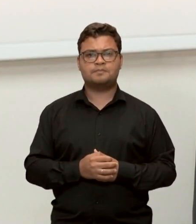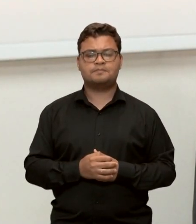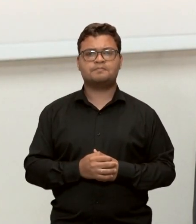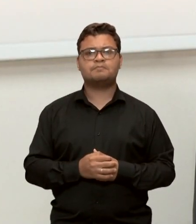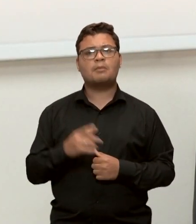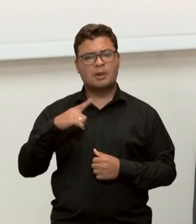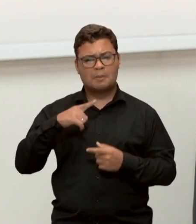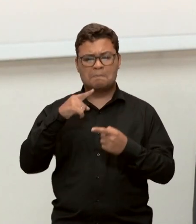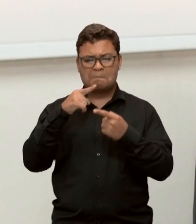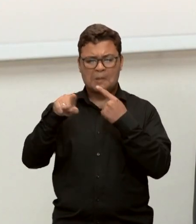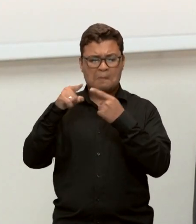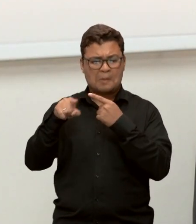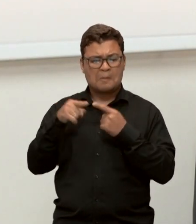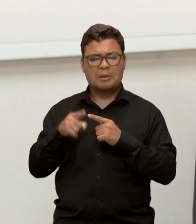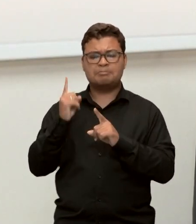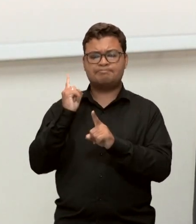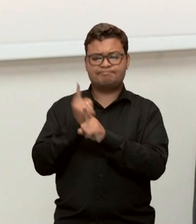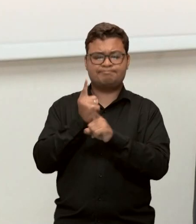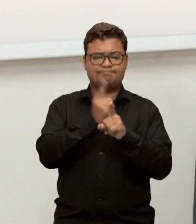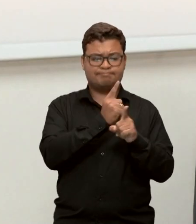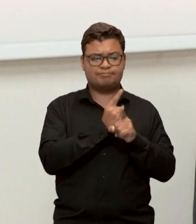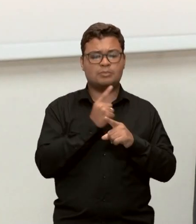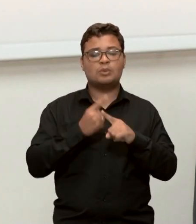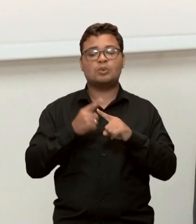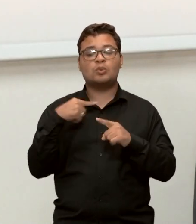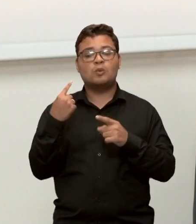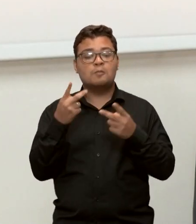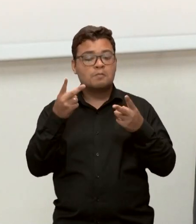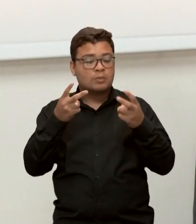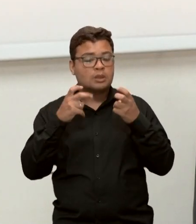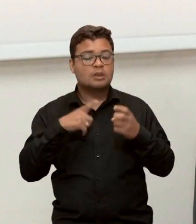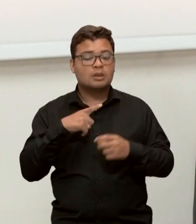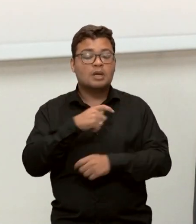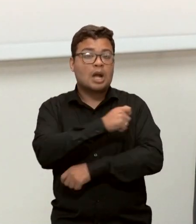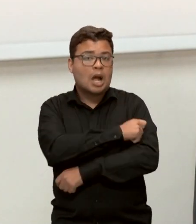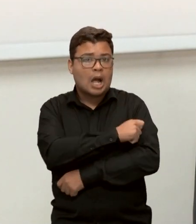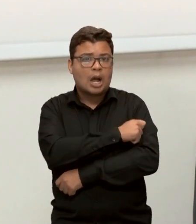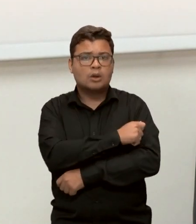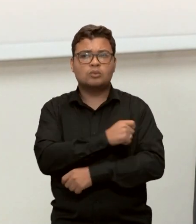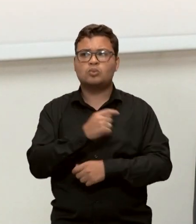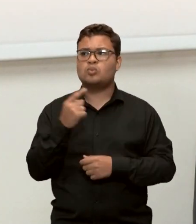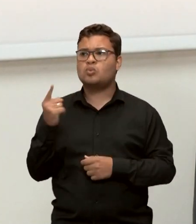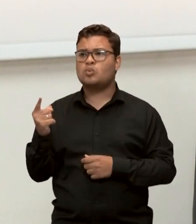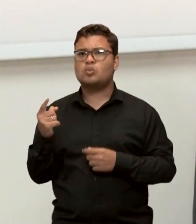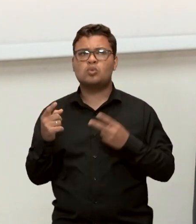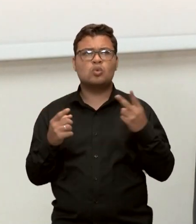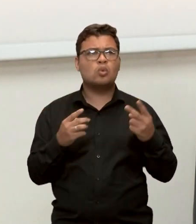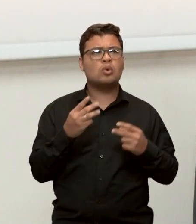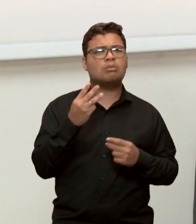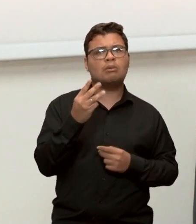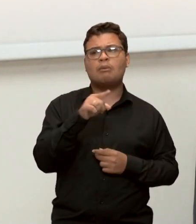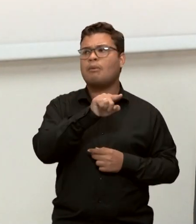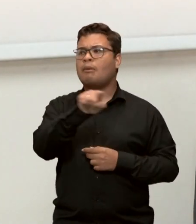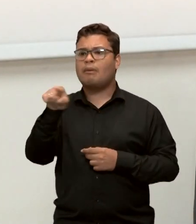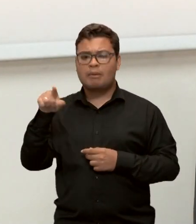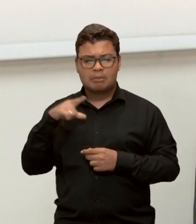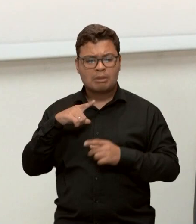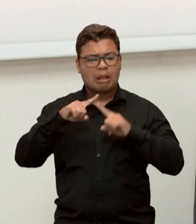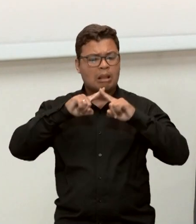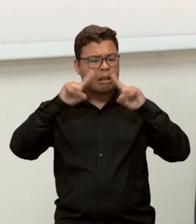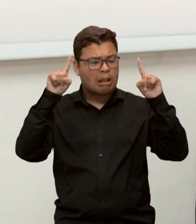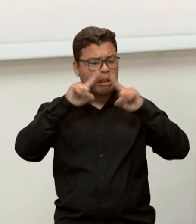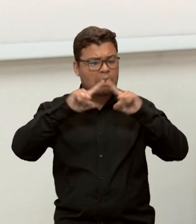identificadas. Quando a gente percebe que um, dois, três estudantes reclamam por alguma situação